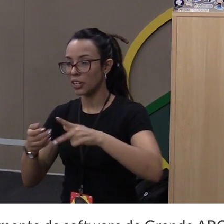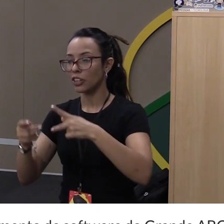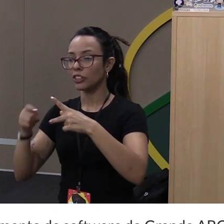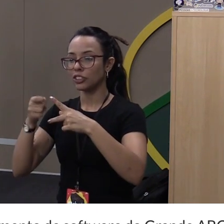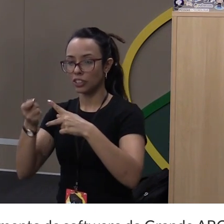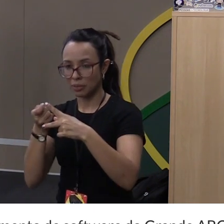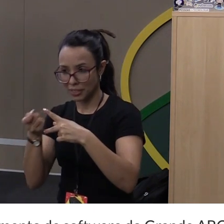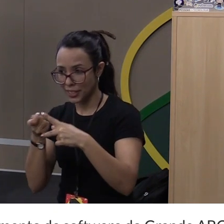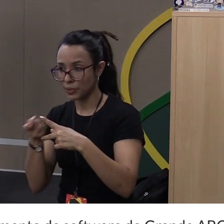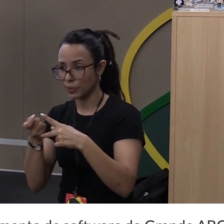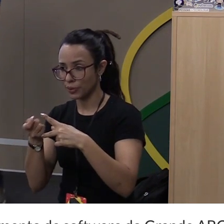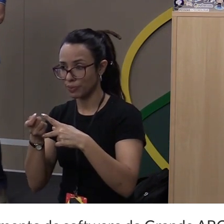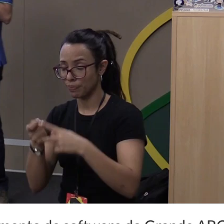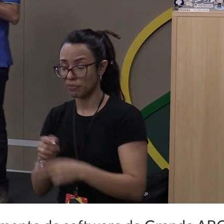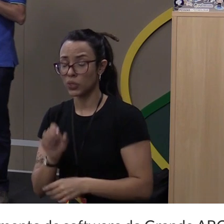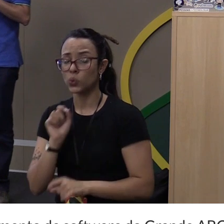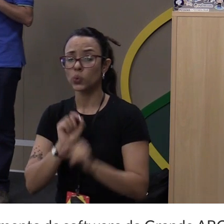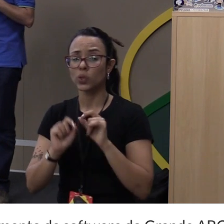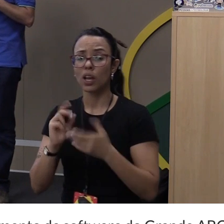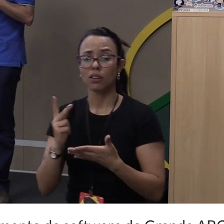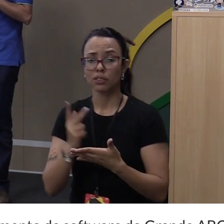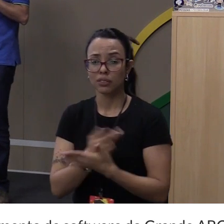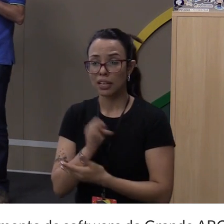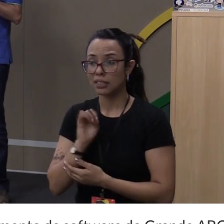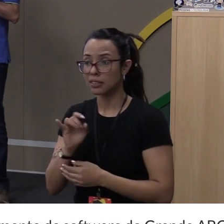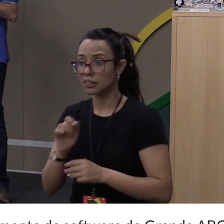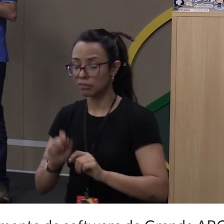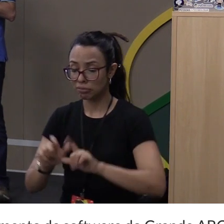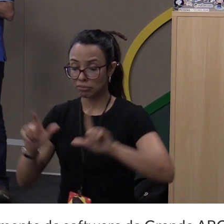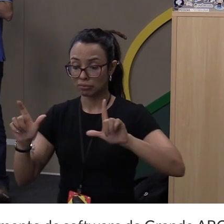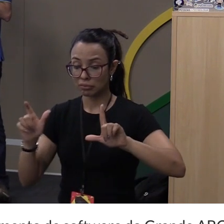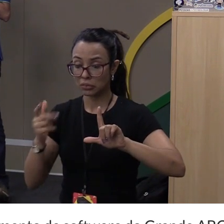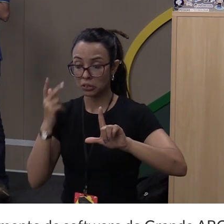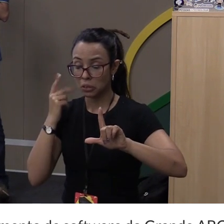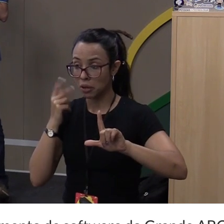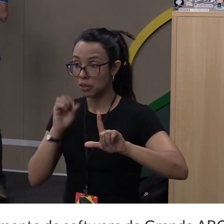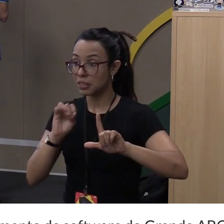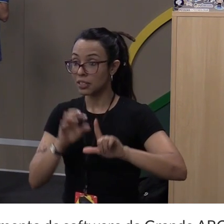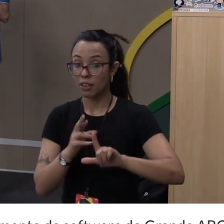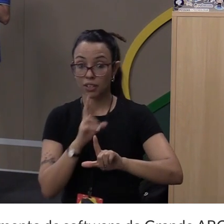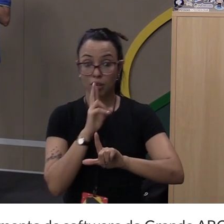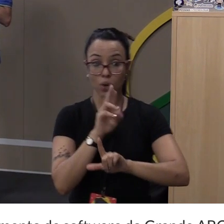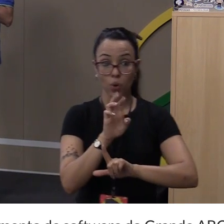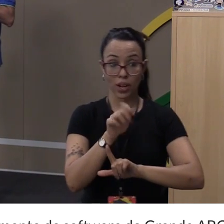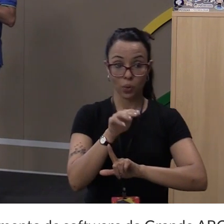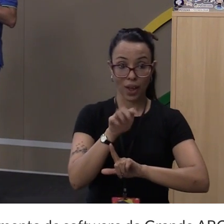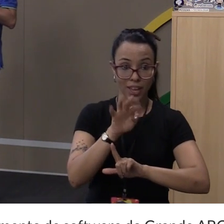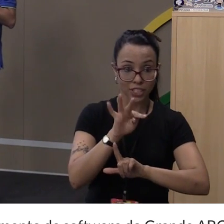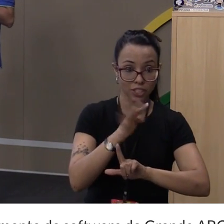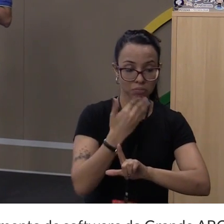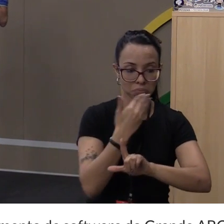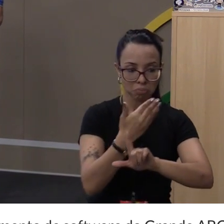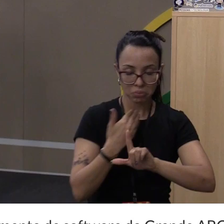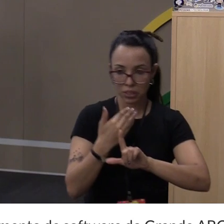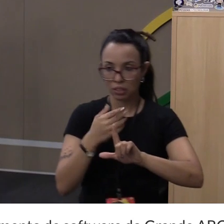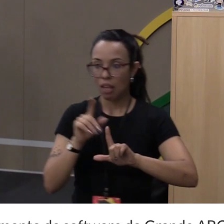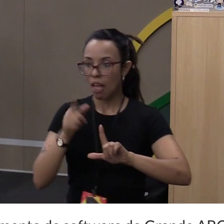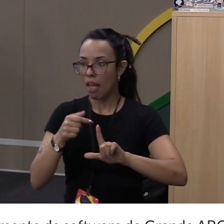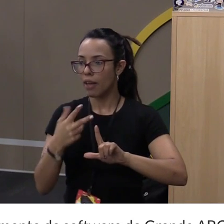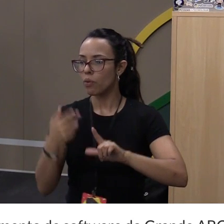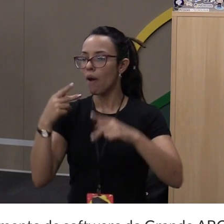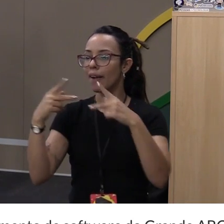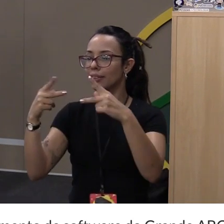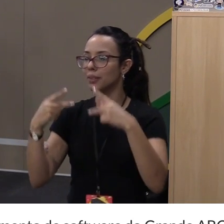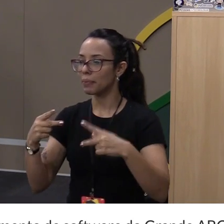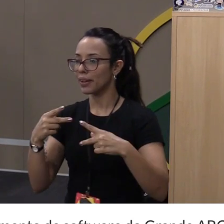Então, o que acontece se eu tenho conteúdo gerado dinamicamente? Porque quando você faz o Request, esse Request ele simplesmente é um HTTP GET.